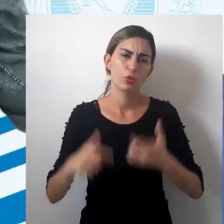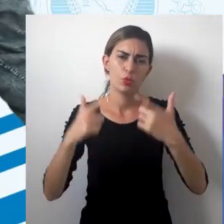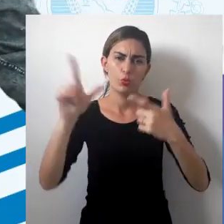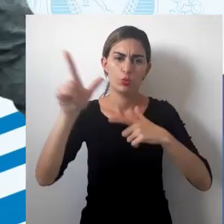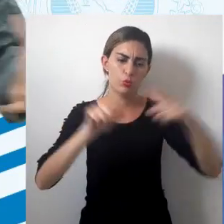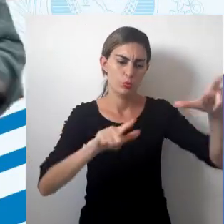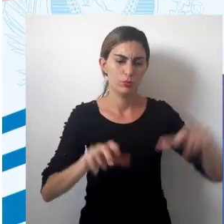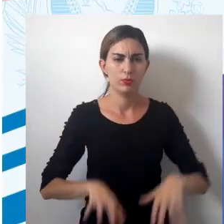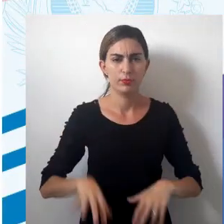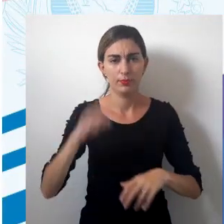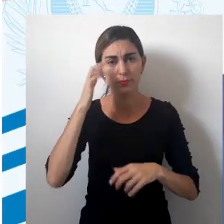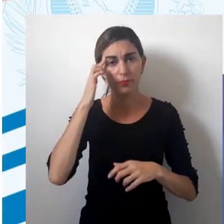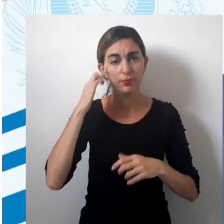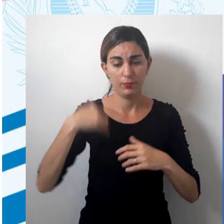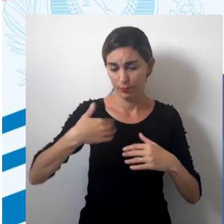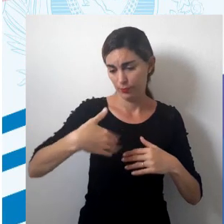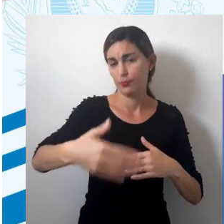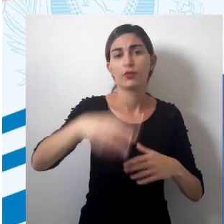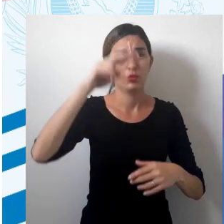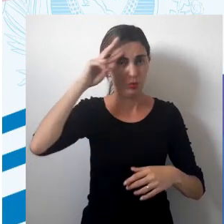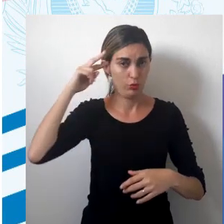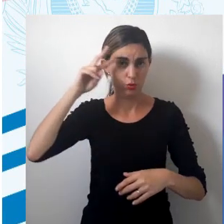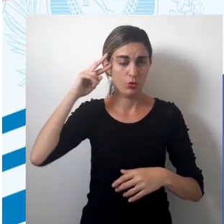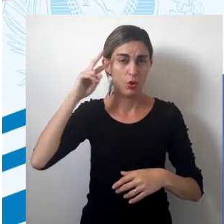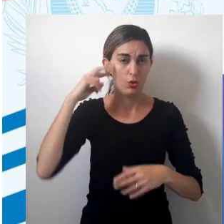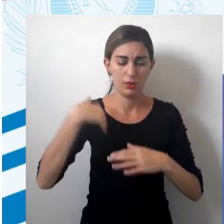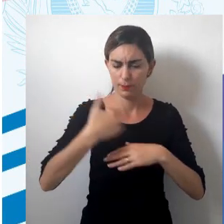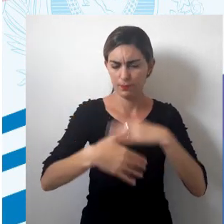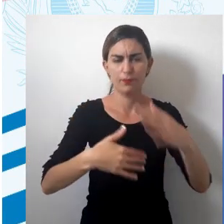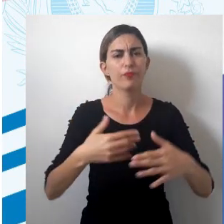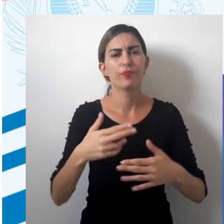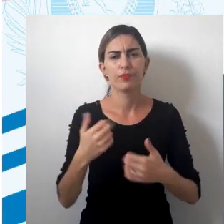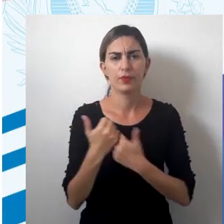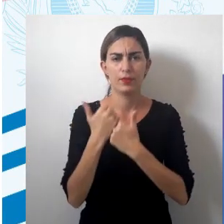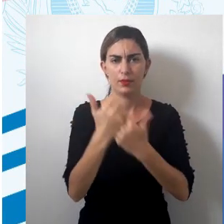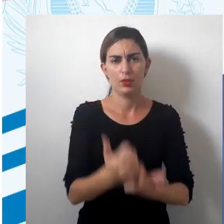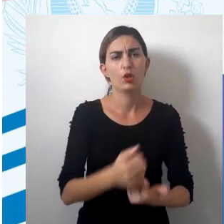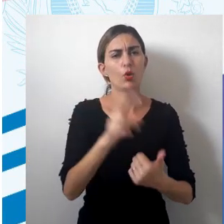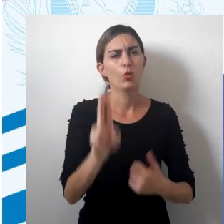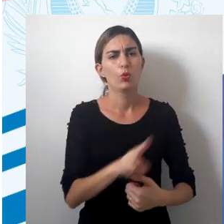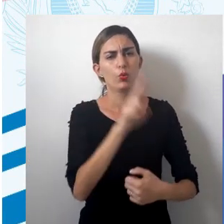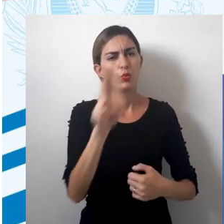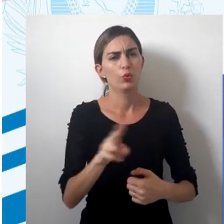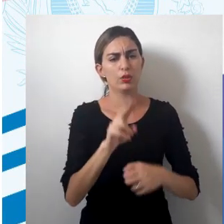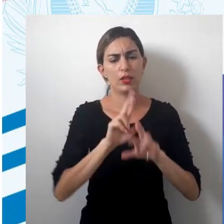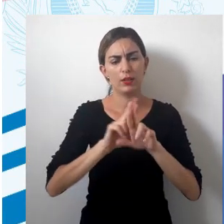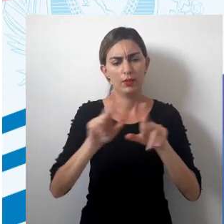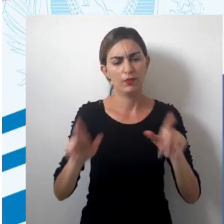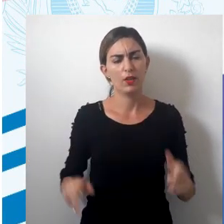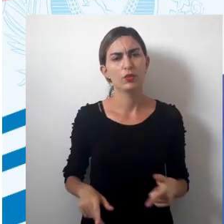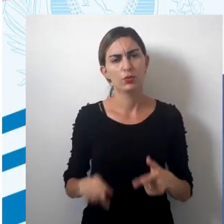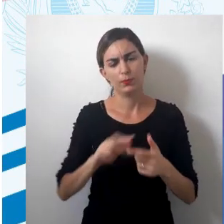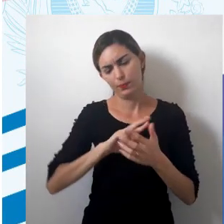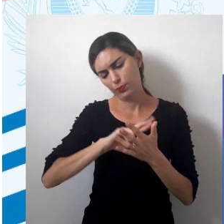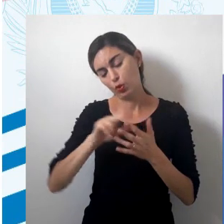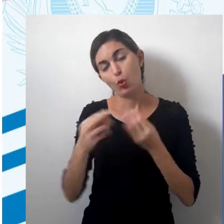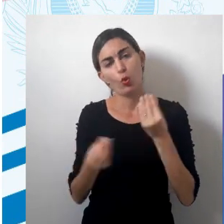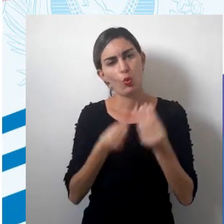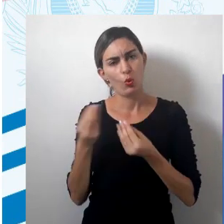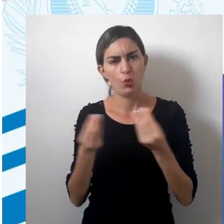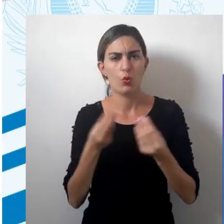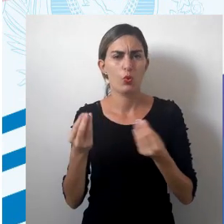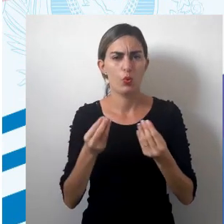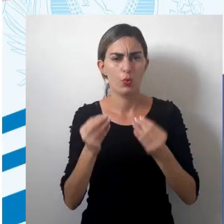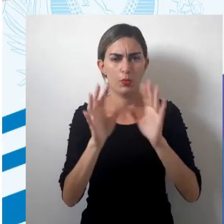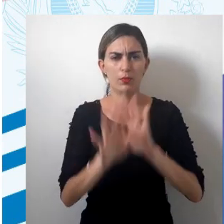outros espaços. Ao longo da história, essas representações cartográficas passaram a ser utilizadas para diversos fins, como